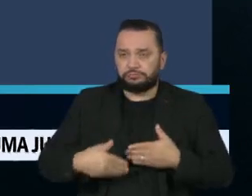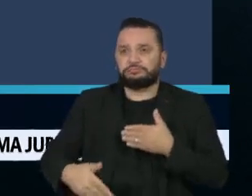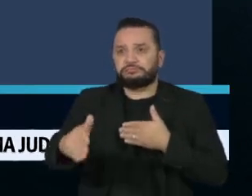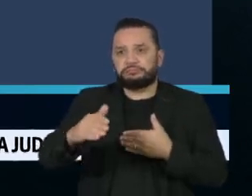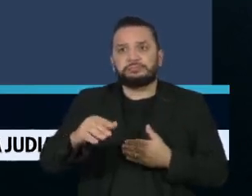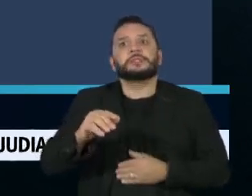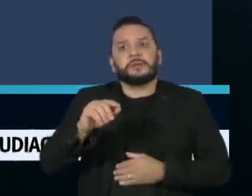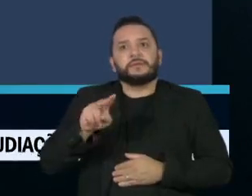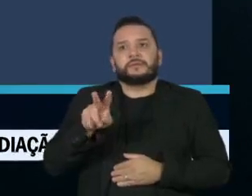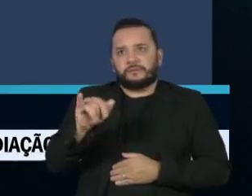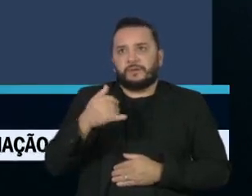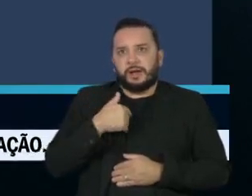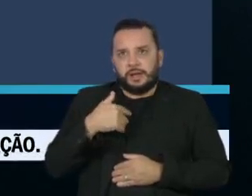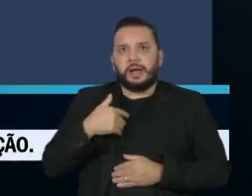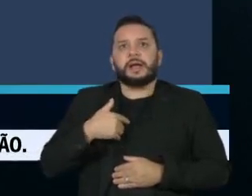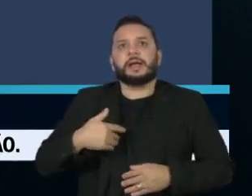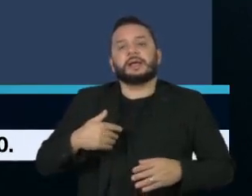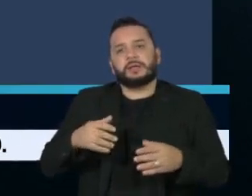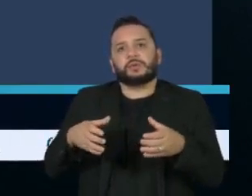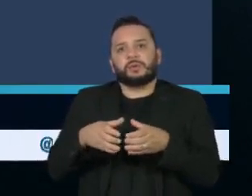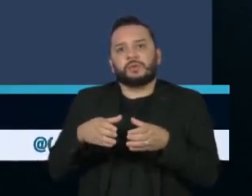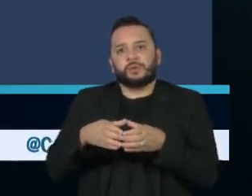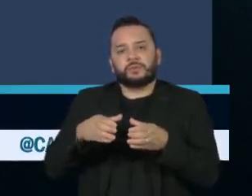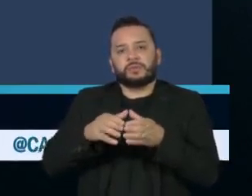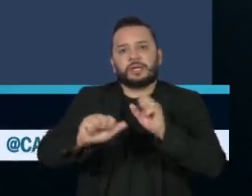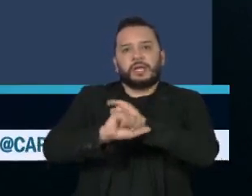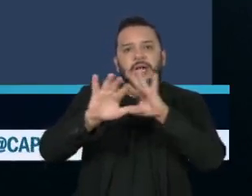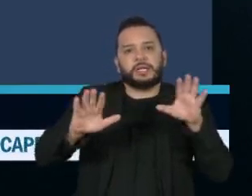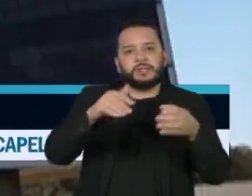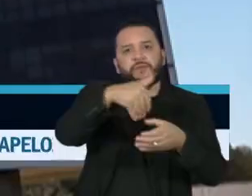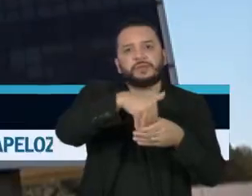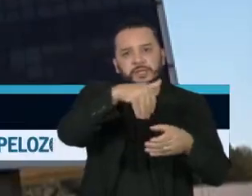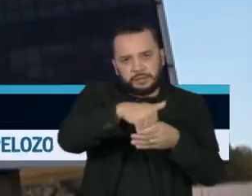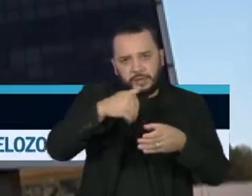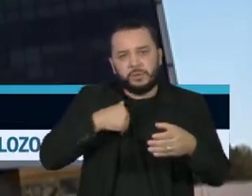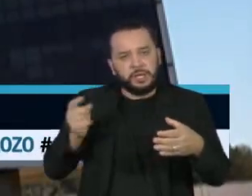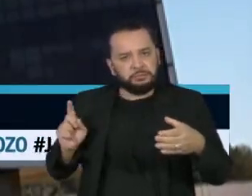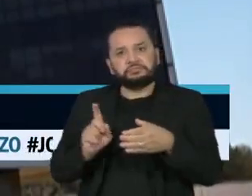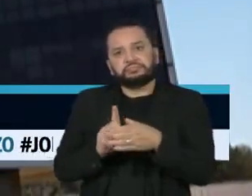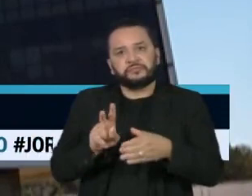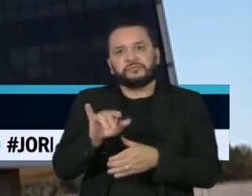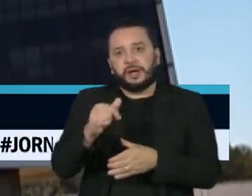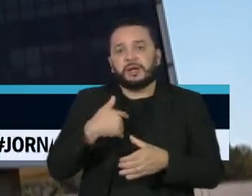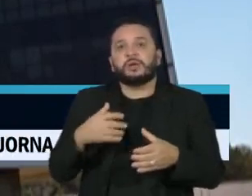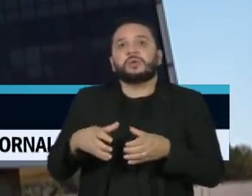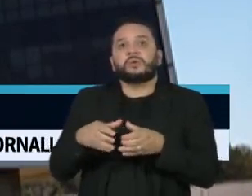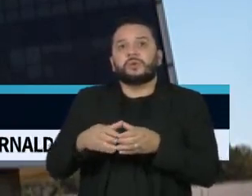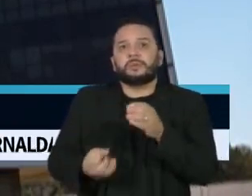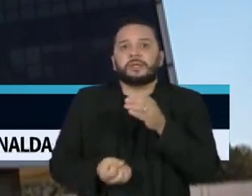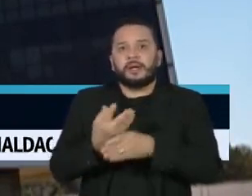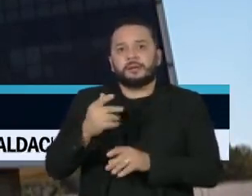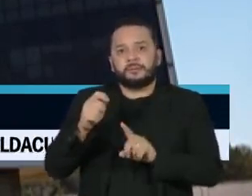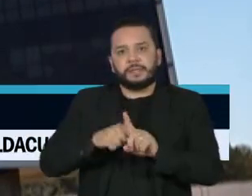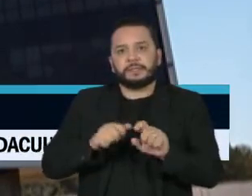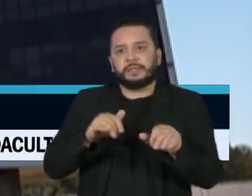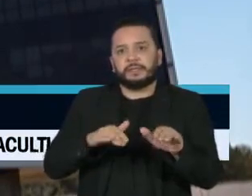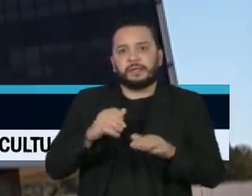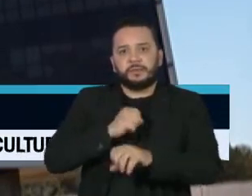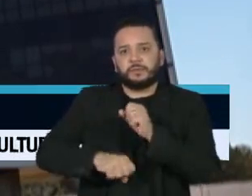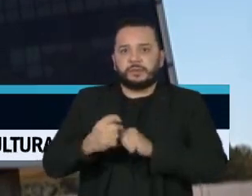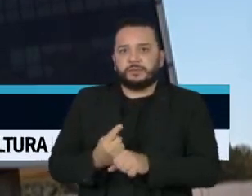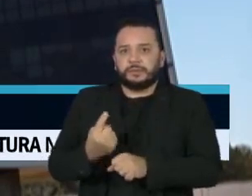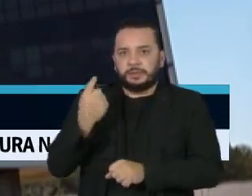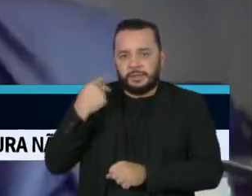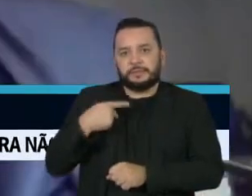passa a centralizar as demandas da Comissão de Transparência das Eleições. A comissão foi criada em setembro do ano passado pelo então